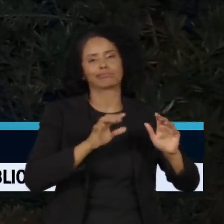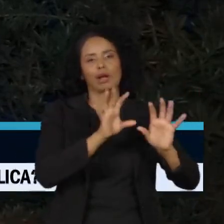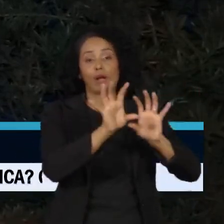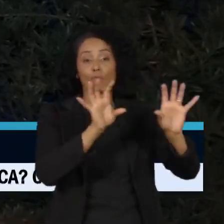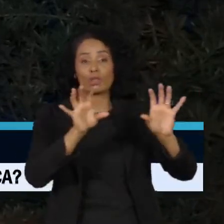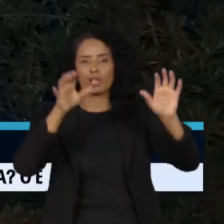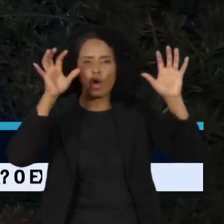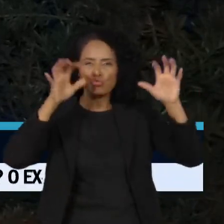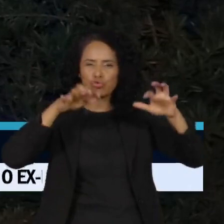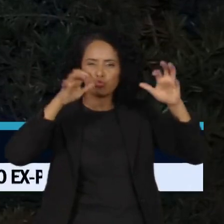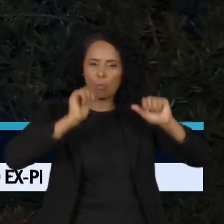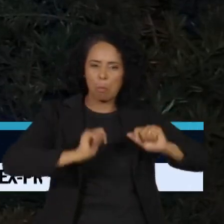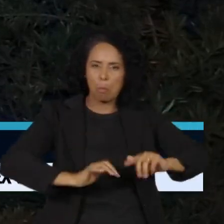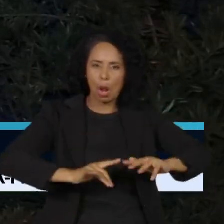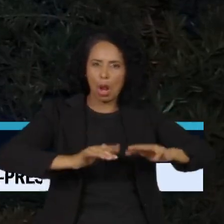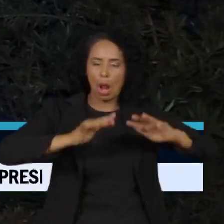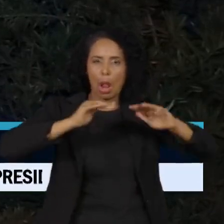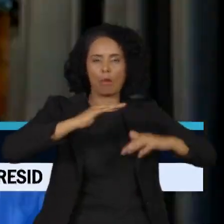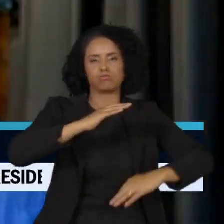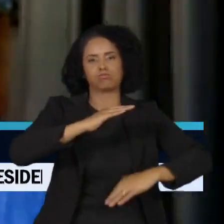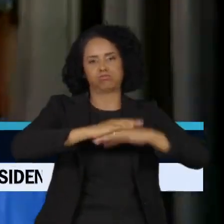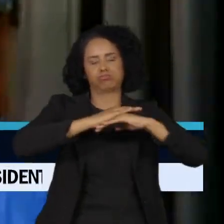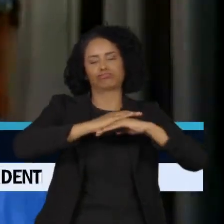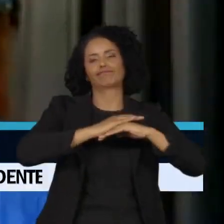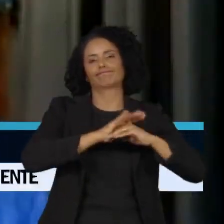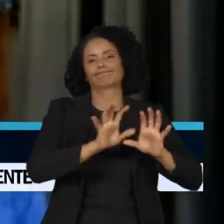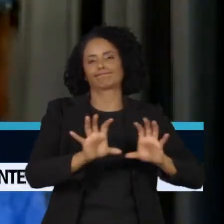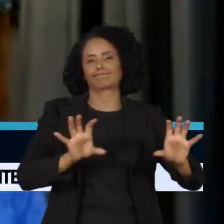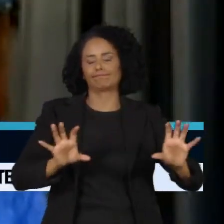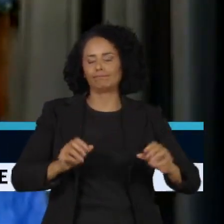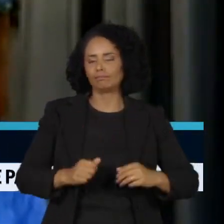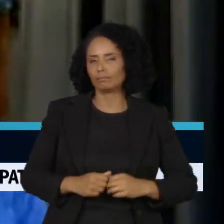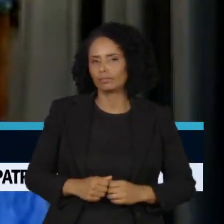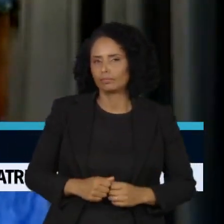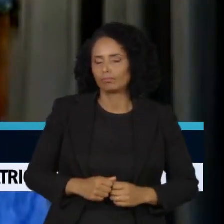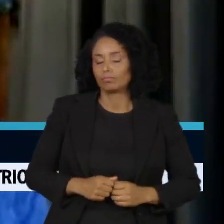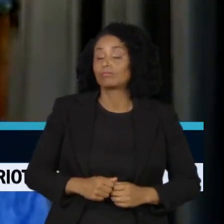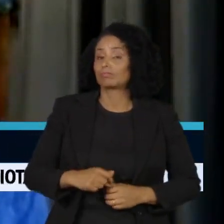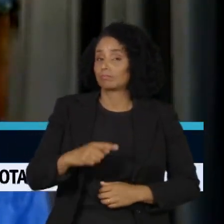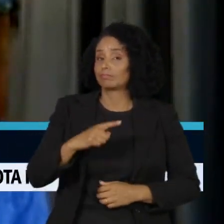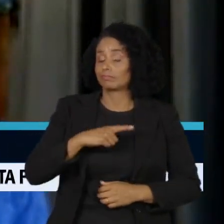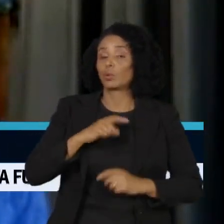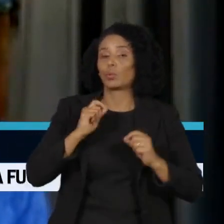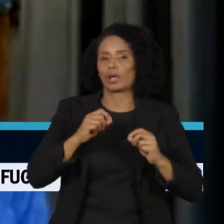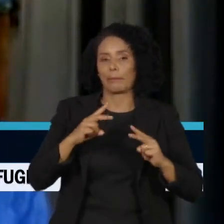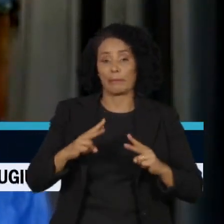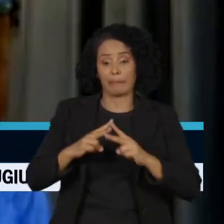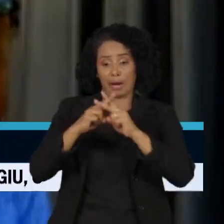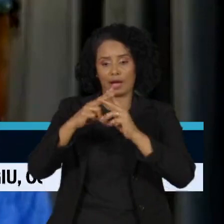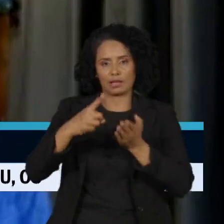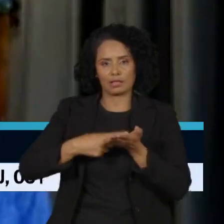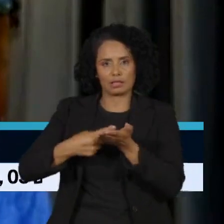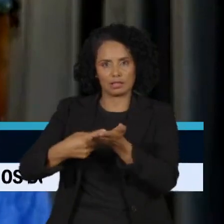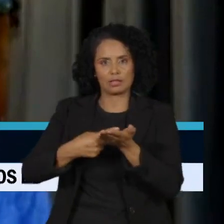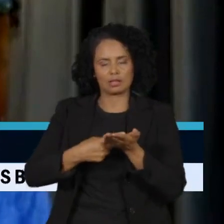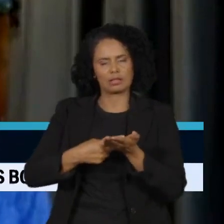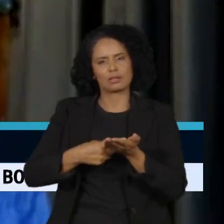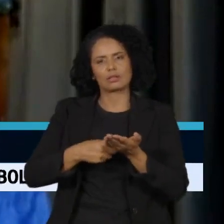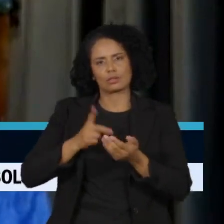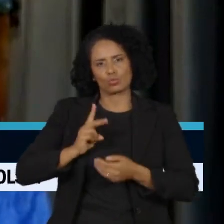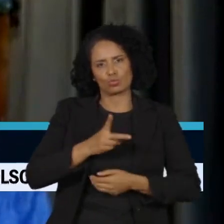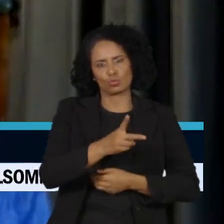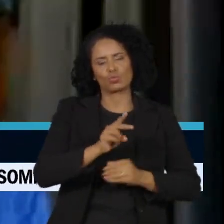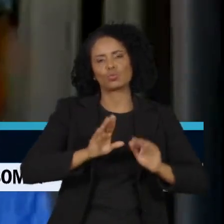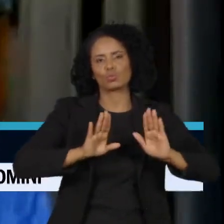inflando ainda mais o aquecimento global. A gente ainda tem uma chance, o Acordo de Paris ainda está vivo, mas essa